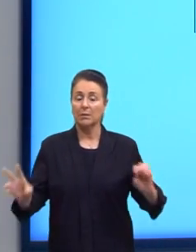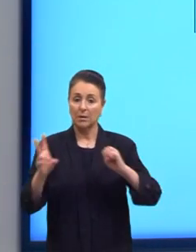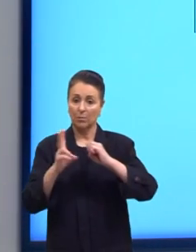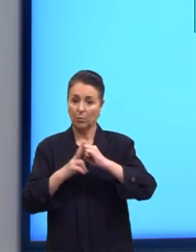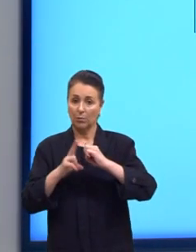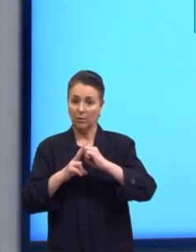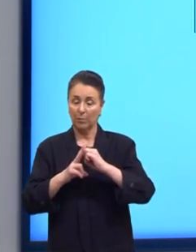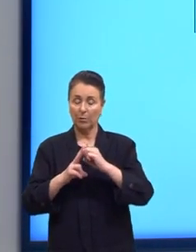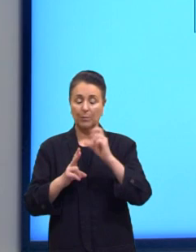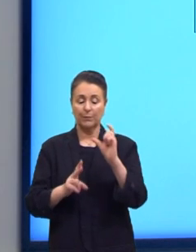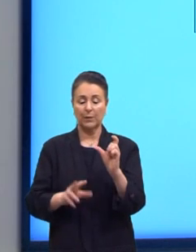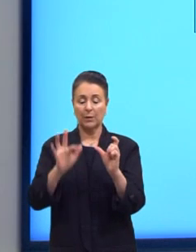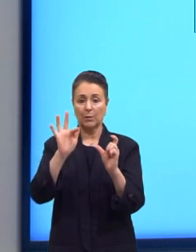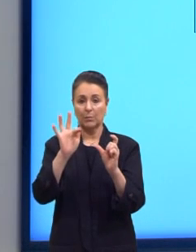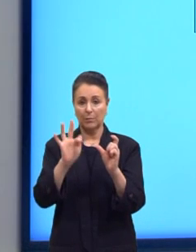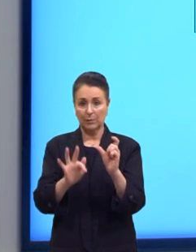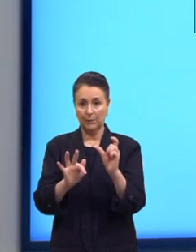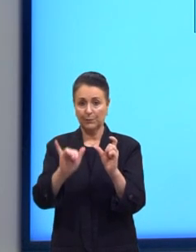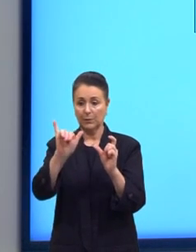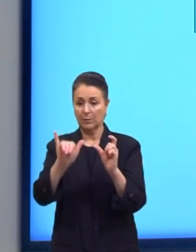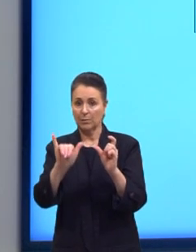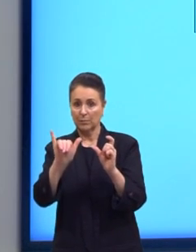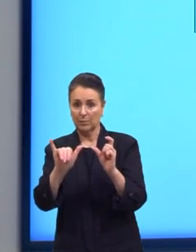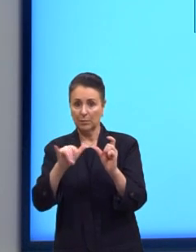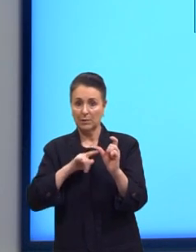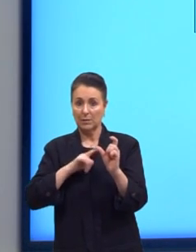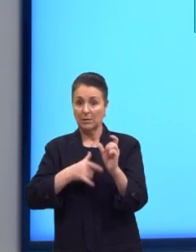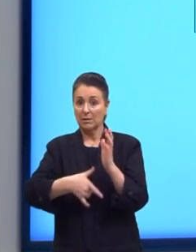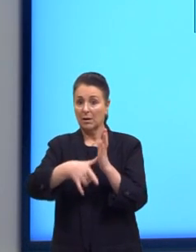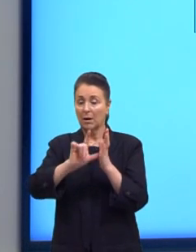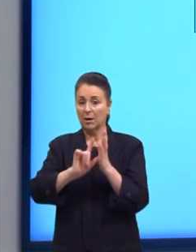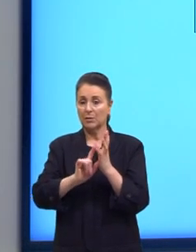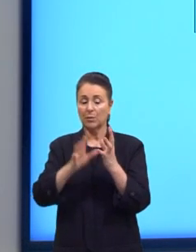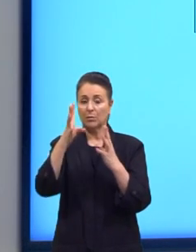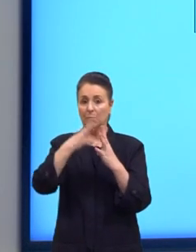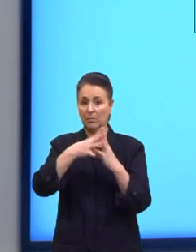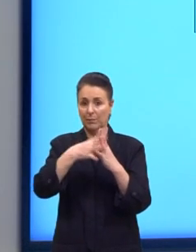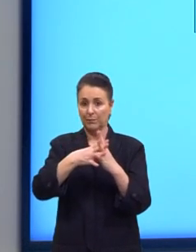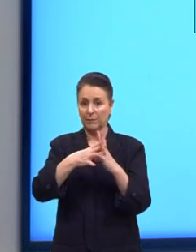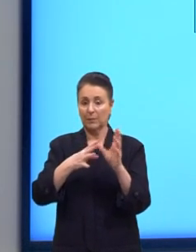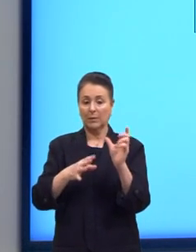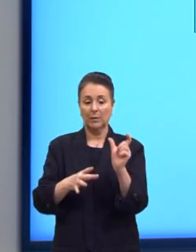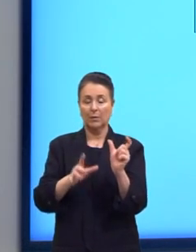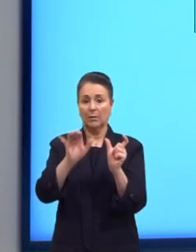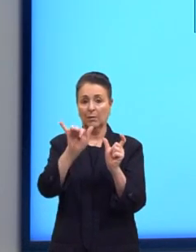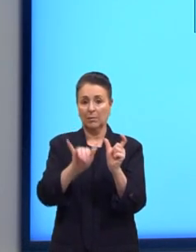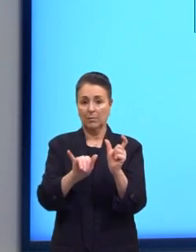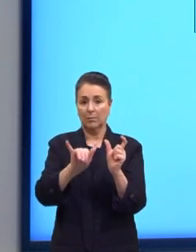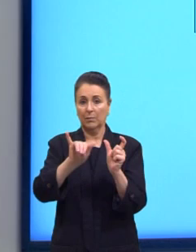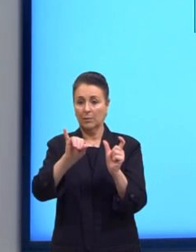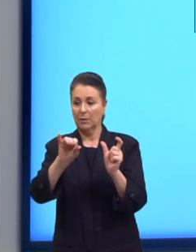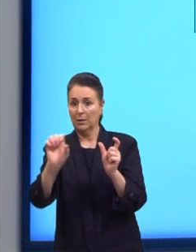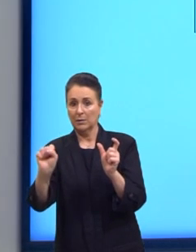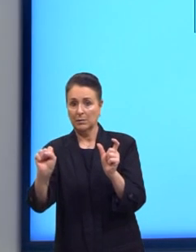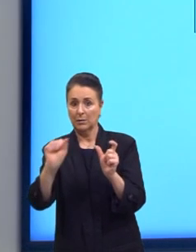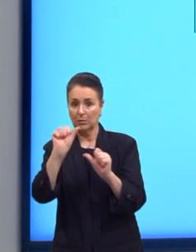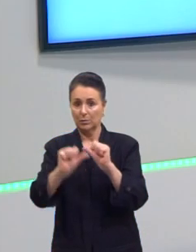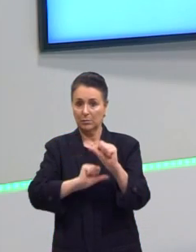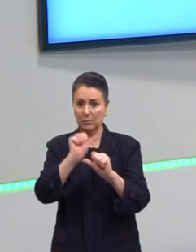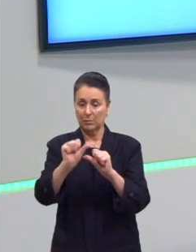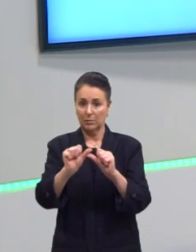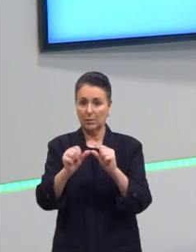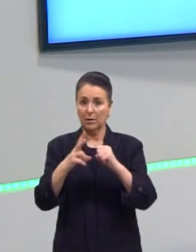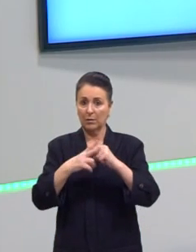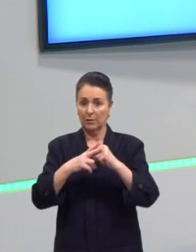terminado em Y, eu tinha, e antecedido de uma consoante, eu tinha que terminar o Y e colocar IES. Aqui é a coisa, só que ele não é um